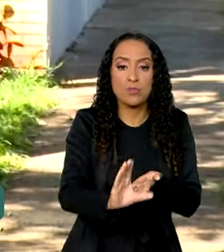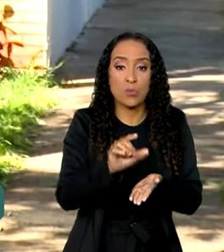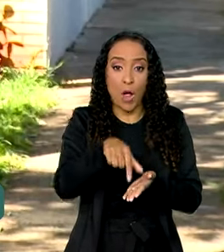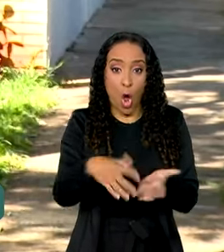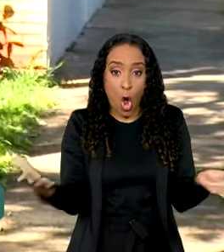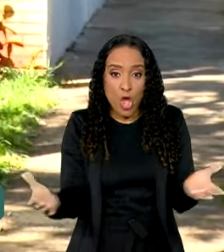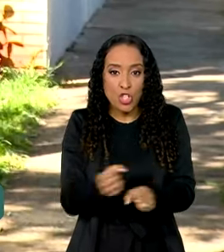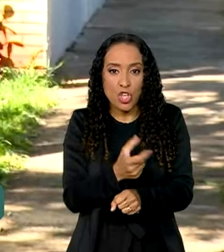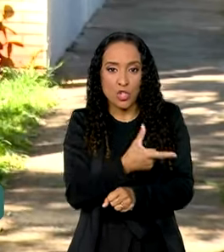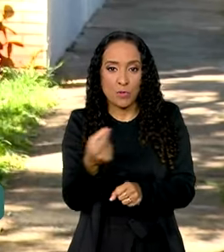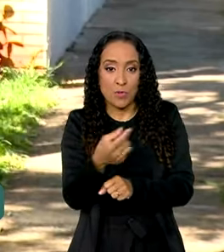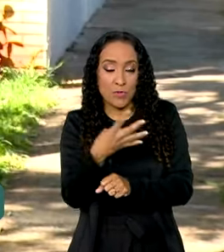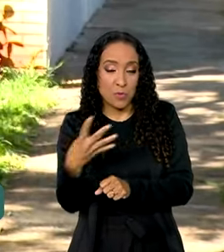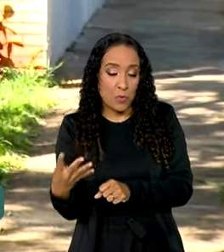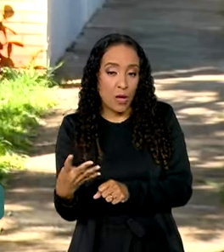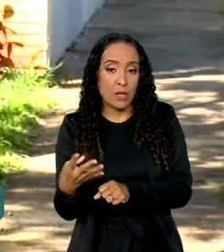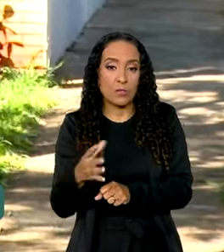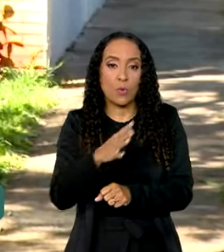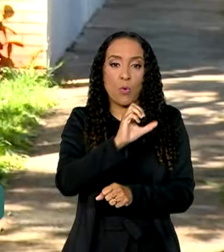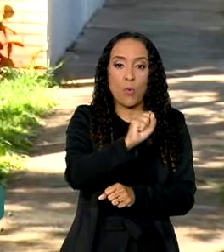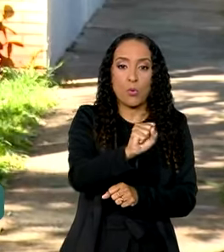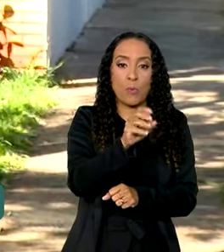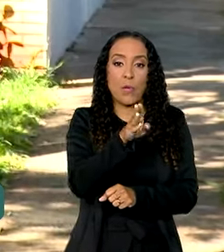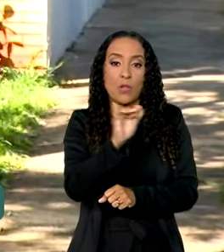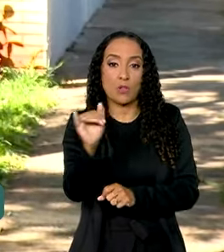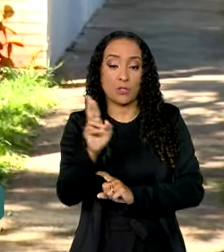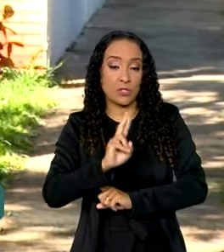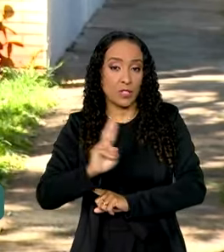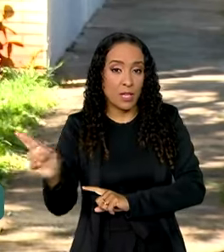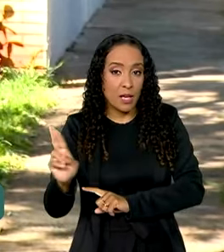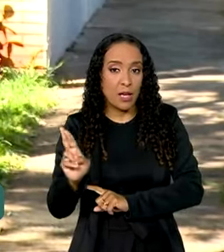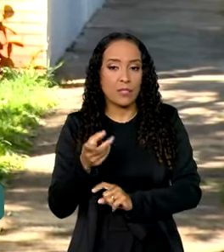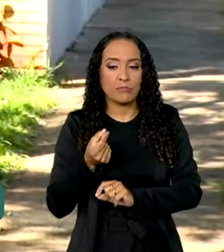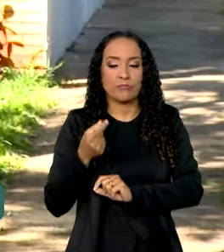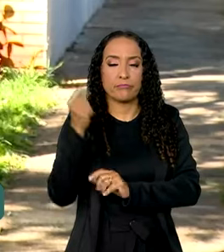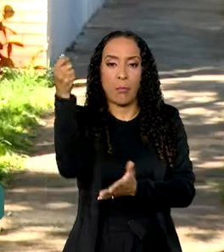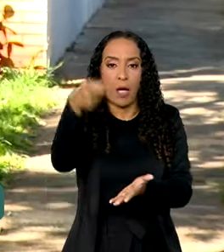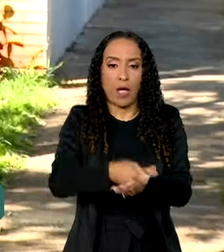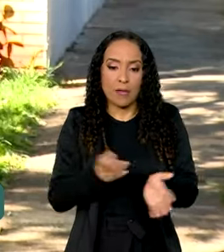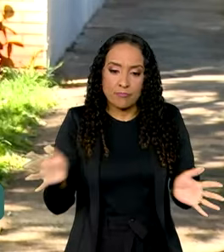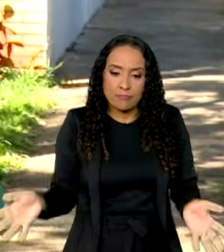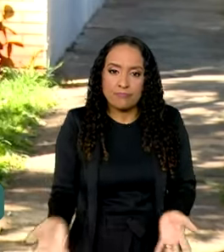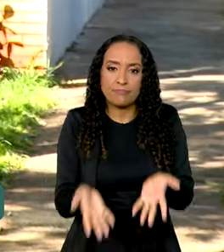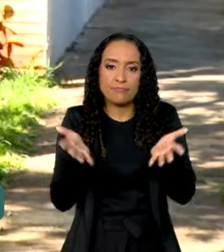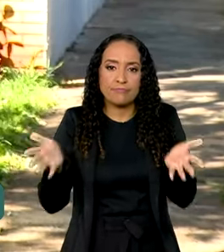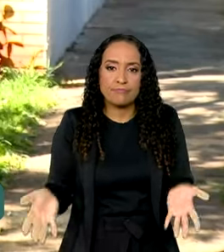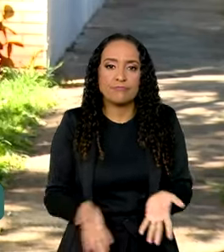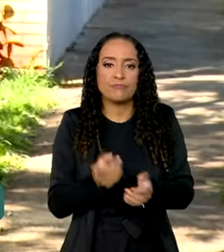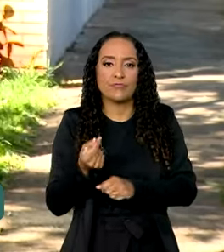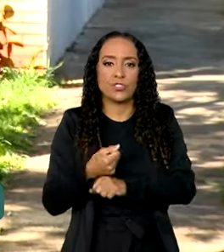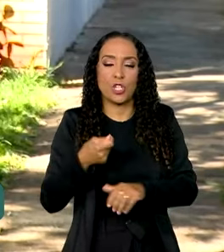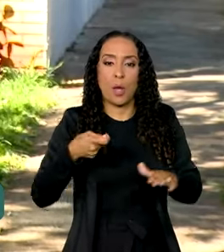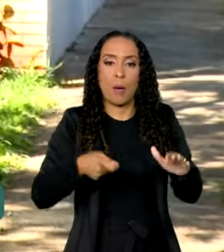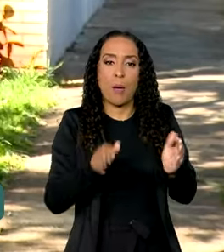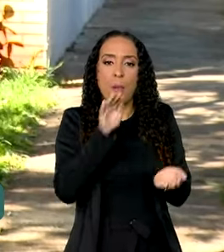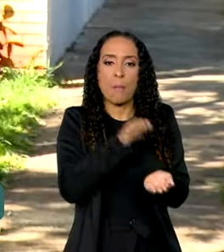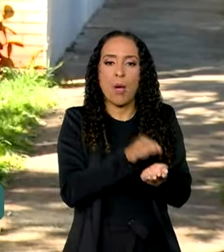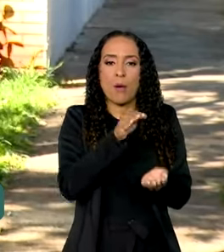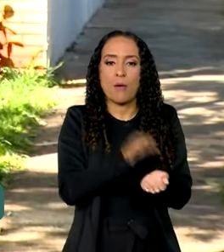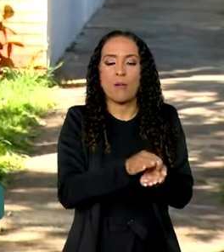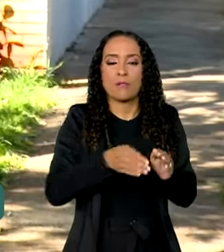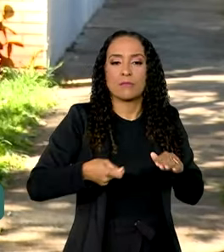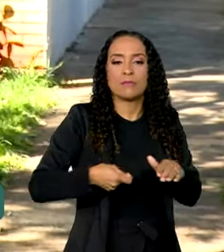neste ano de 2024, R$ 8 bilhões para custear os incentivos financeiros da poupança do ensino